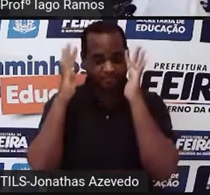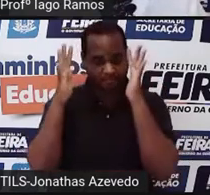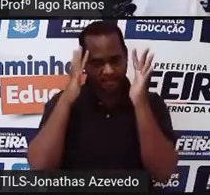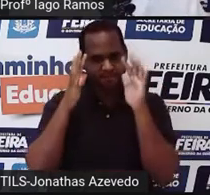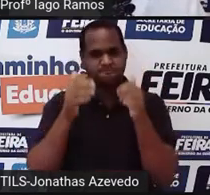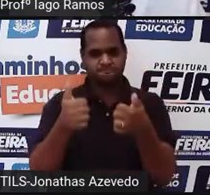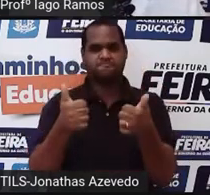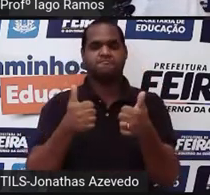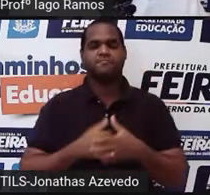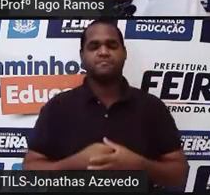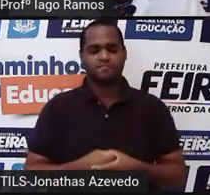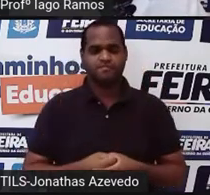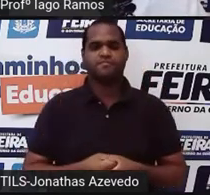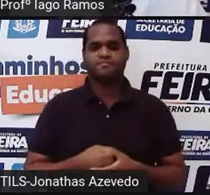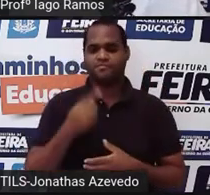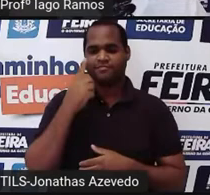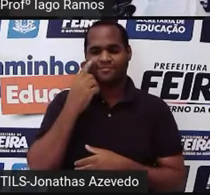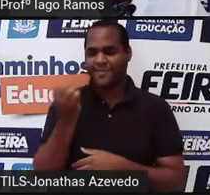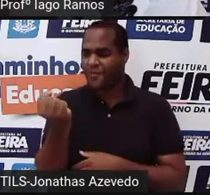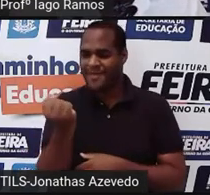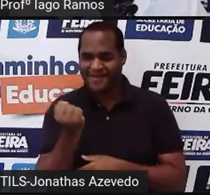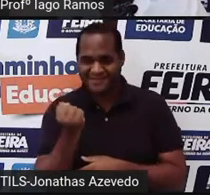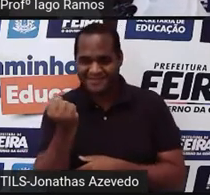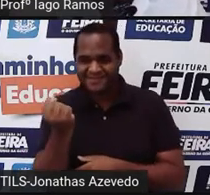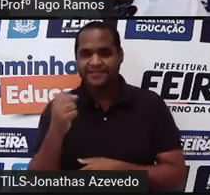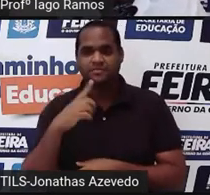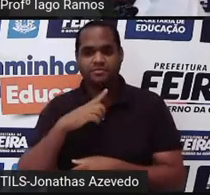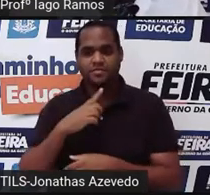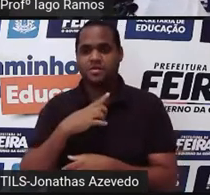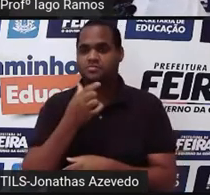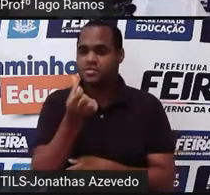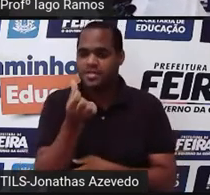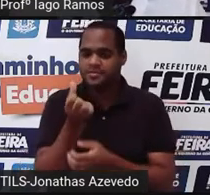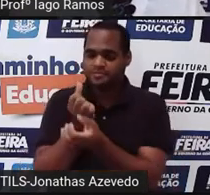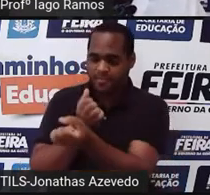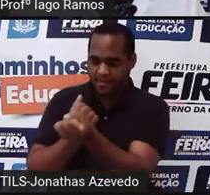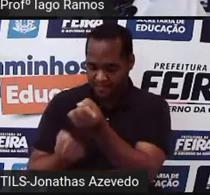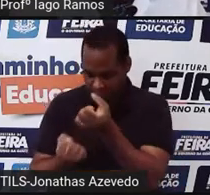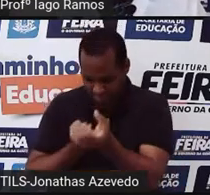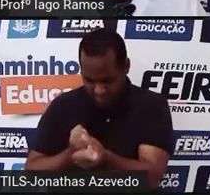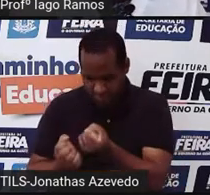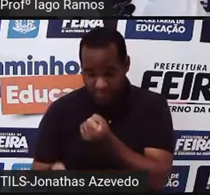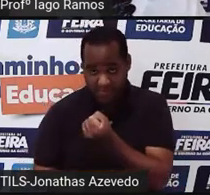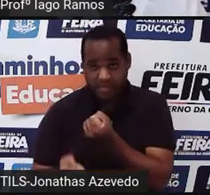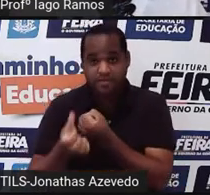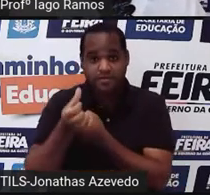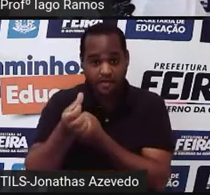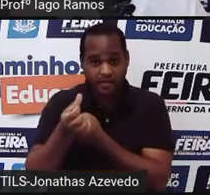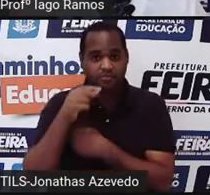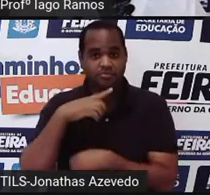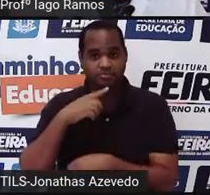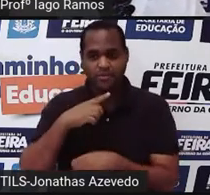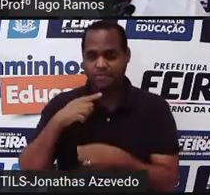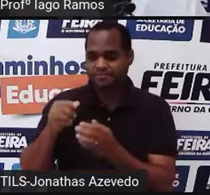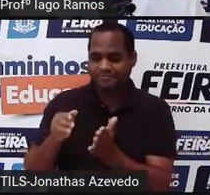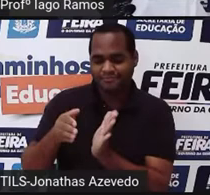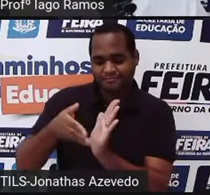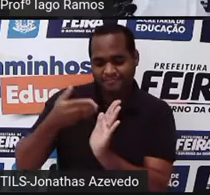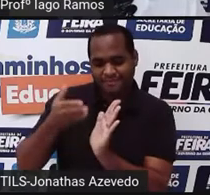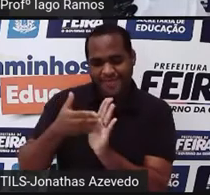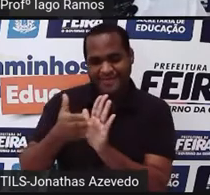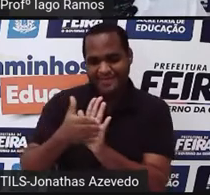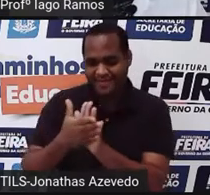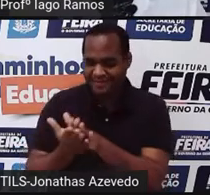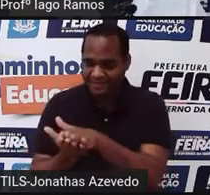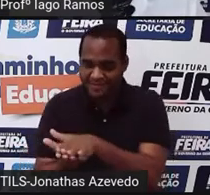em um armário há seis gavetas, em cada gaveta seis pastas e em